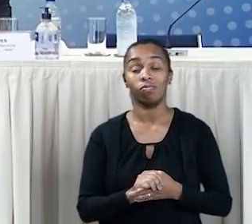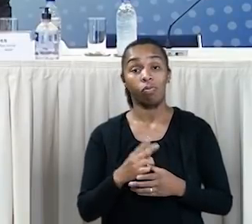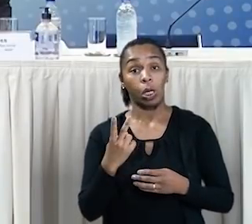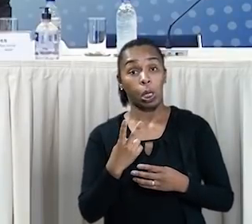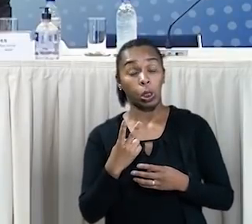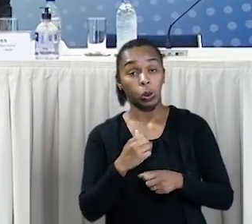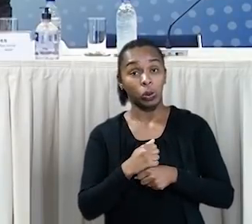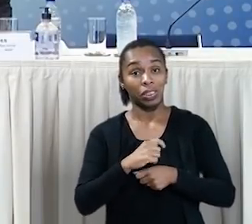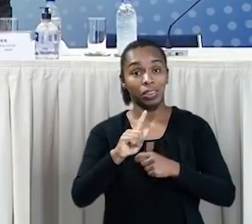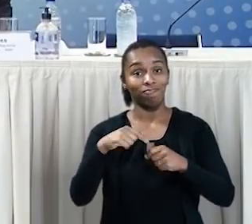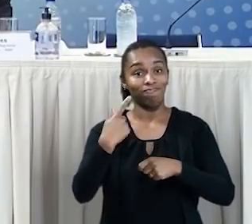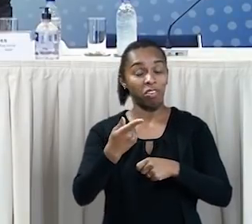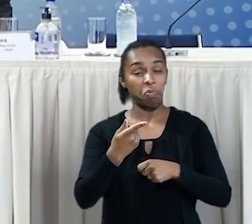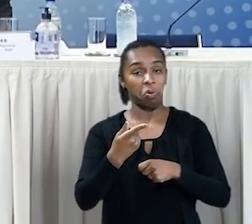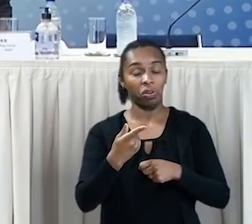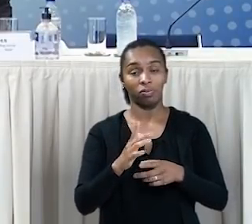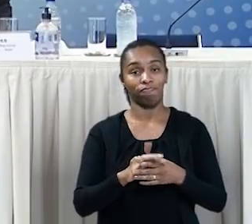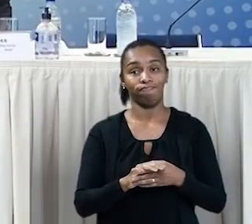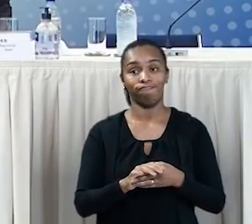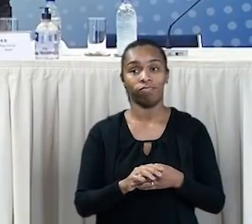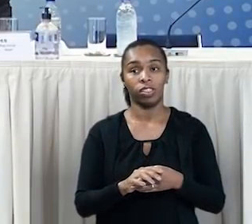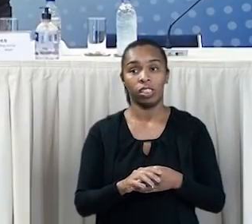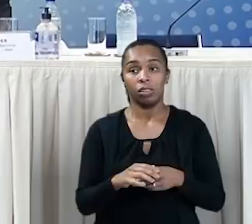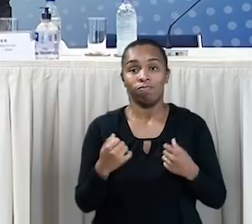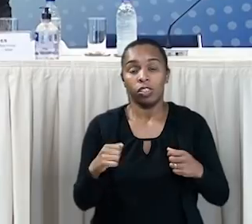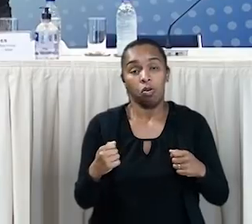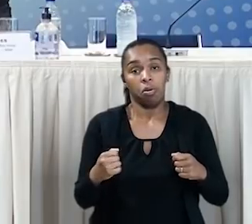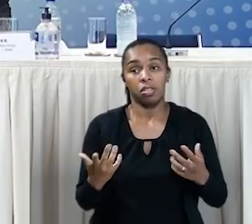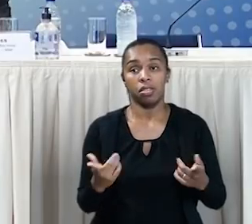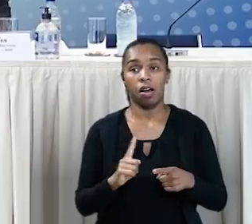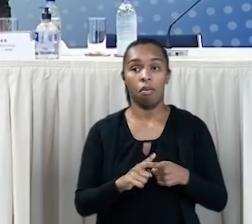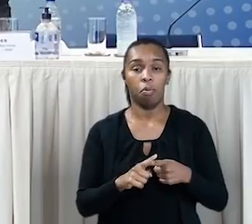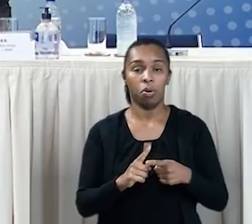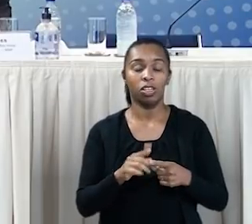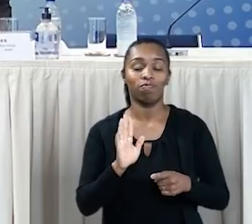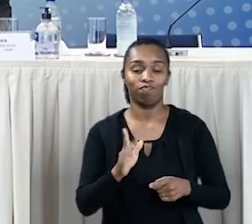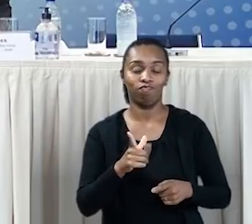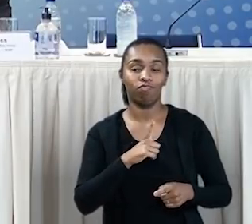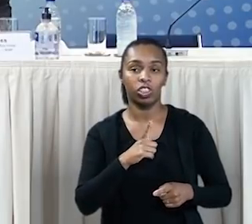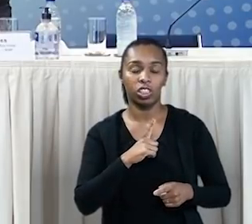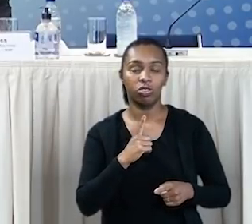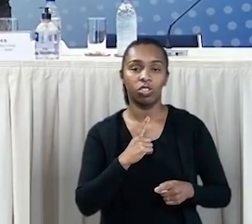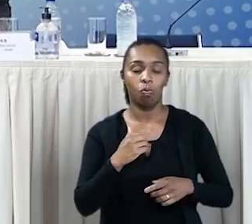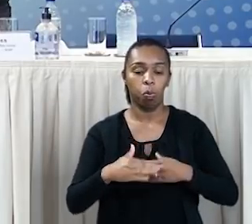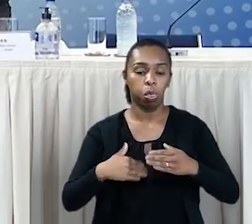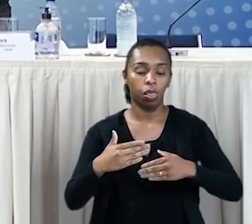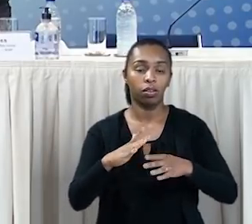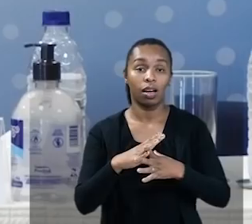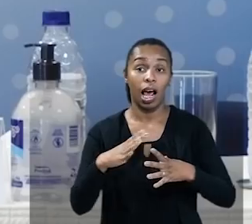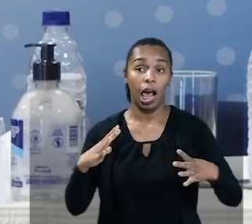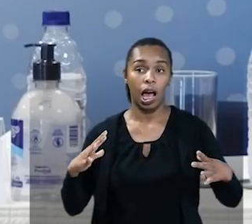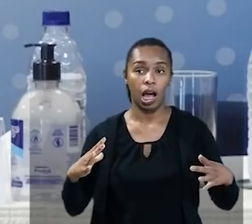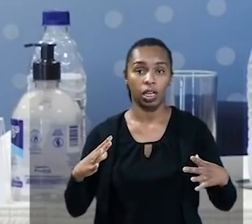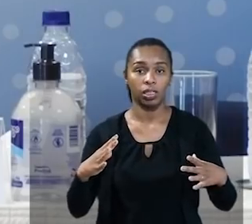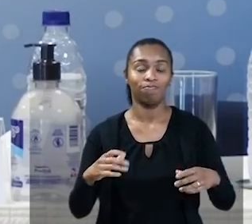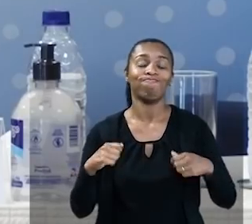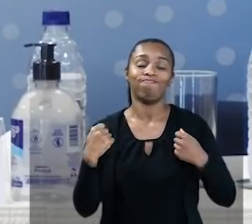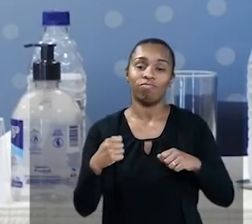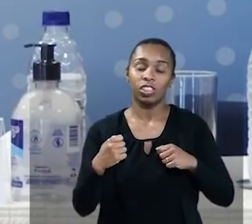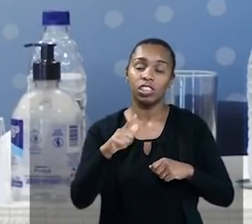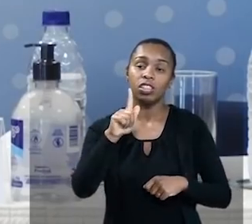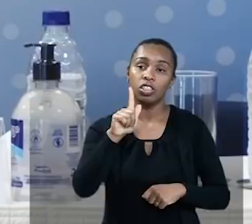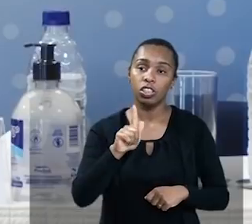Dois anos depois, isso já não era suficiente, porque já havia uma produção grande de vídeos. Então, era preciso